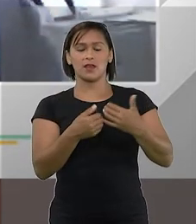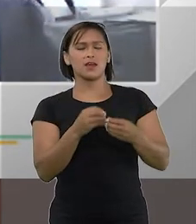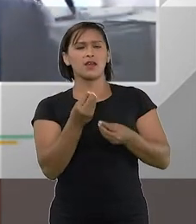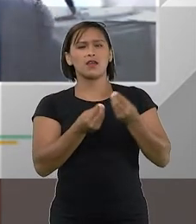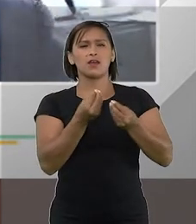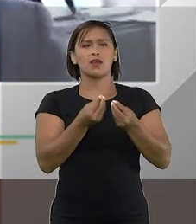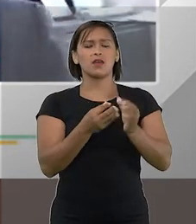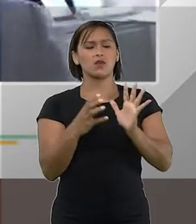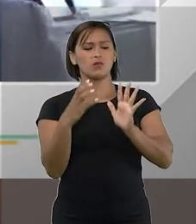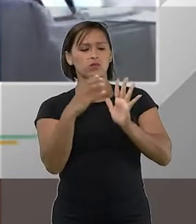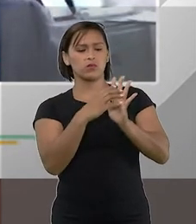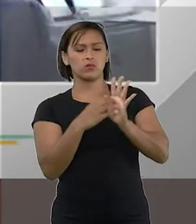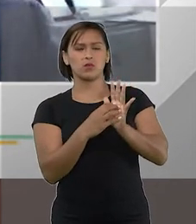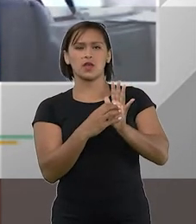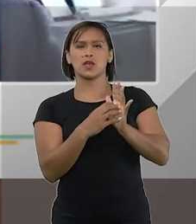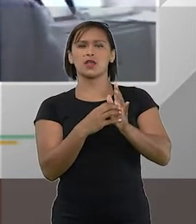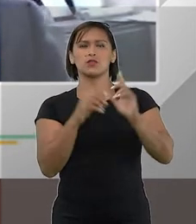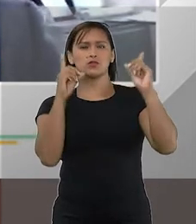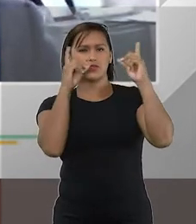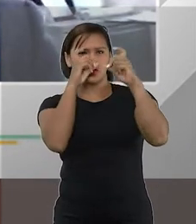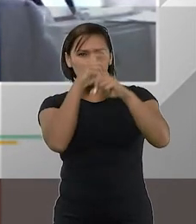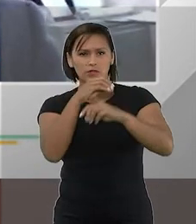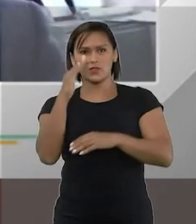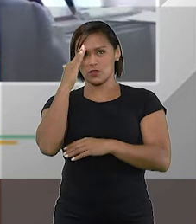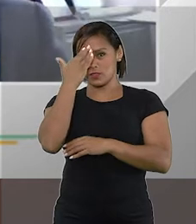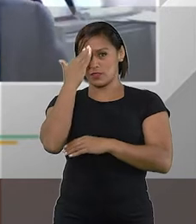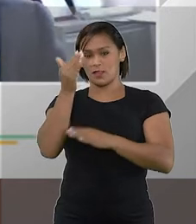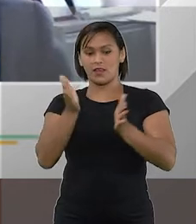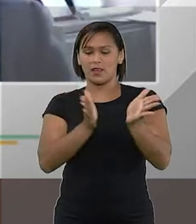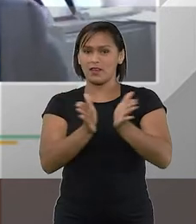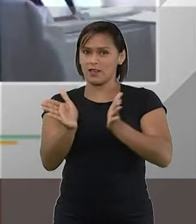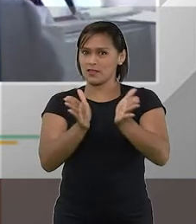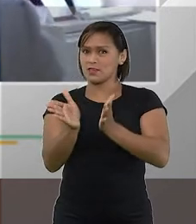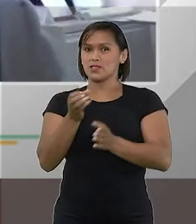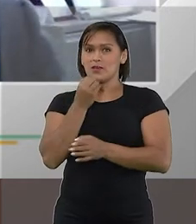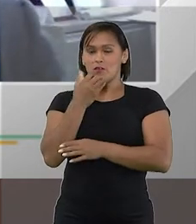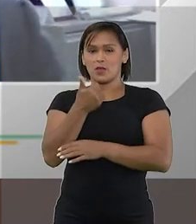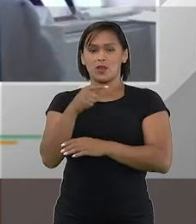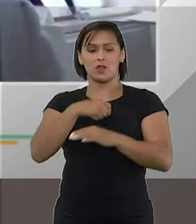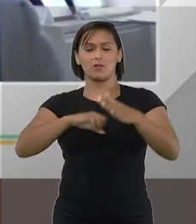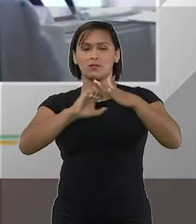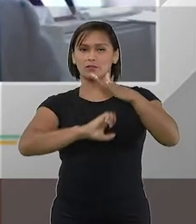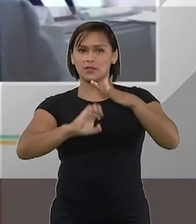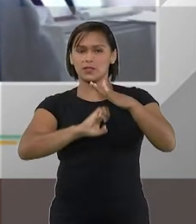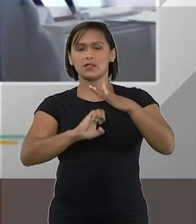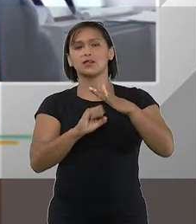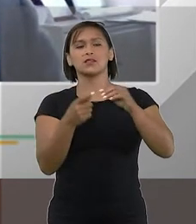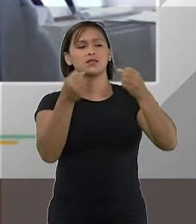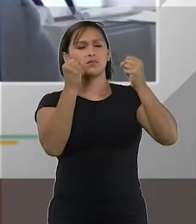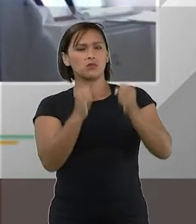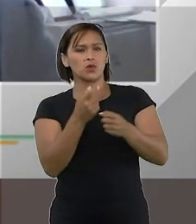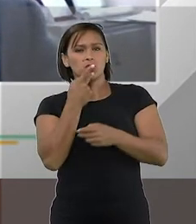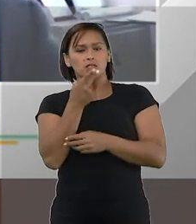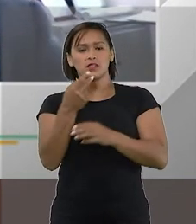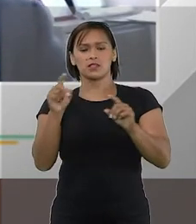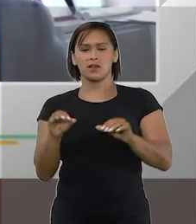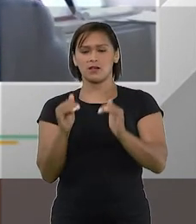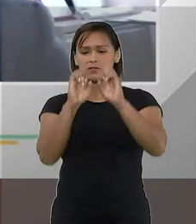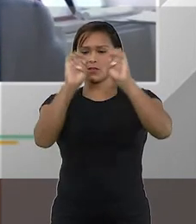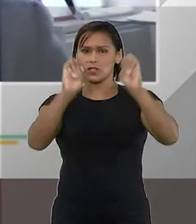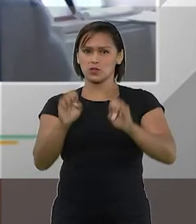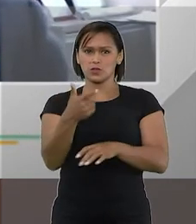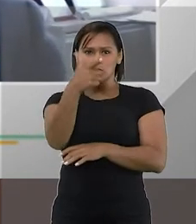mecanismos menos burocráticos e mais acessíveis para que as empresas tentem se